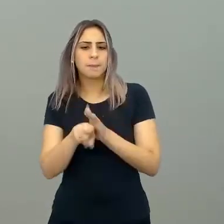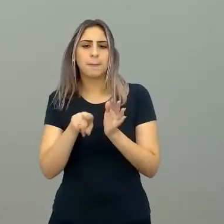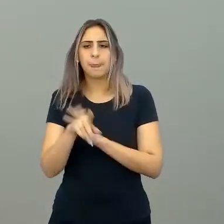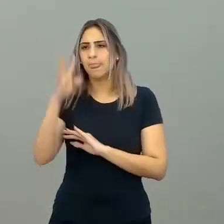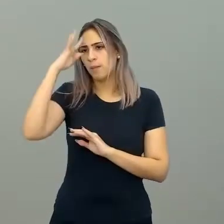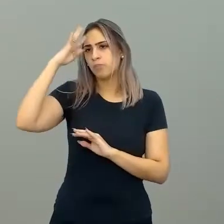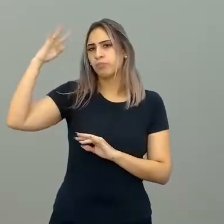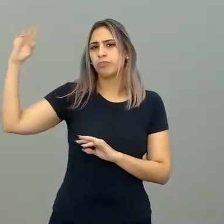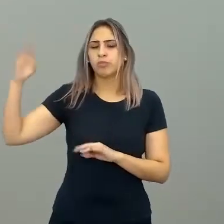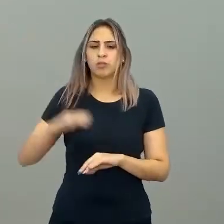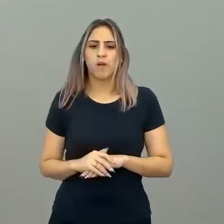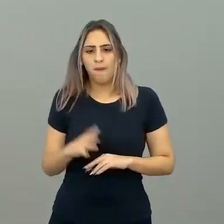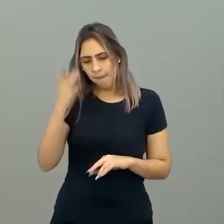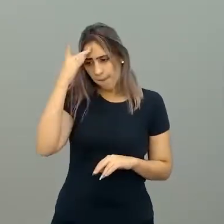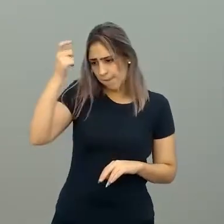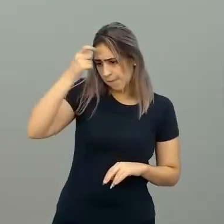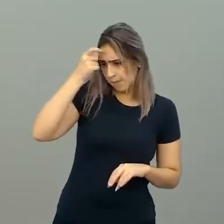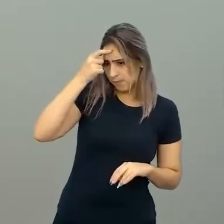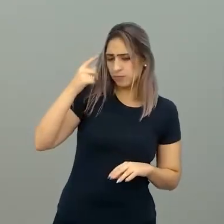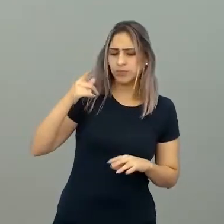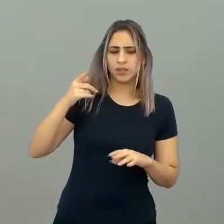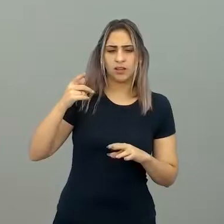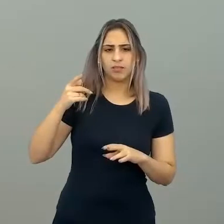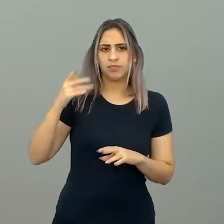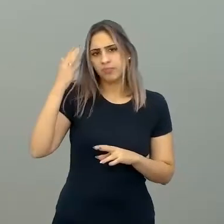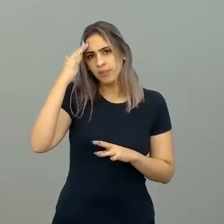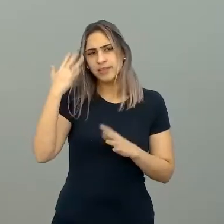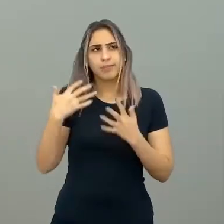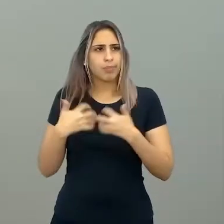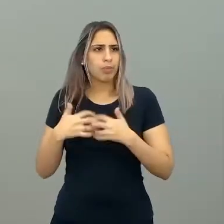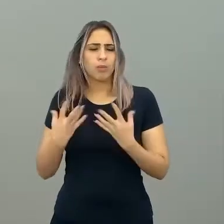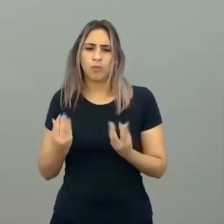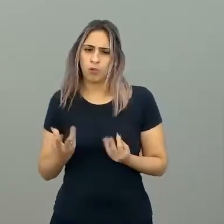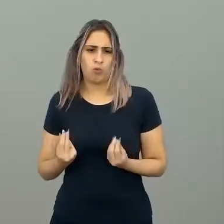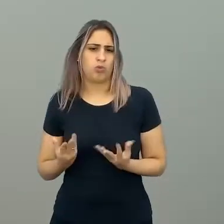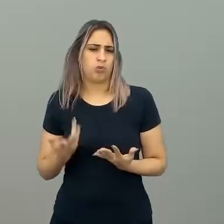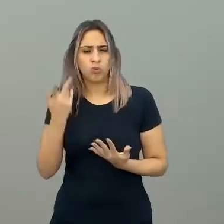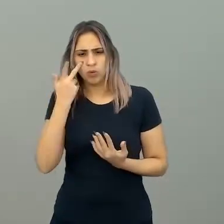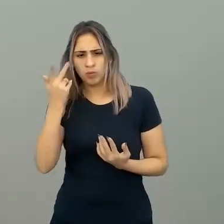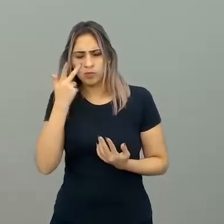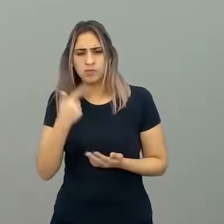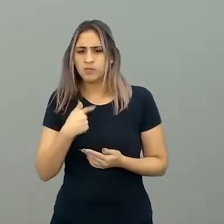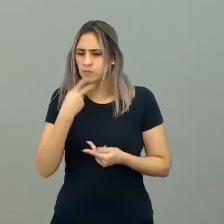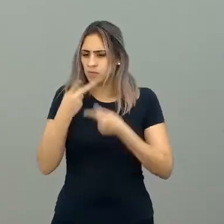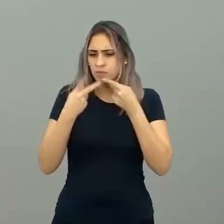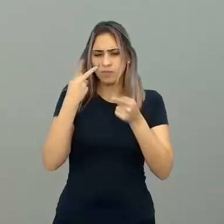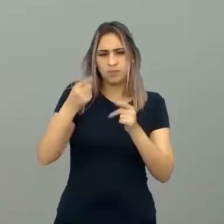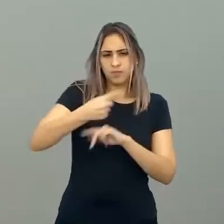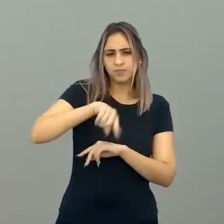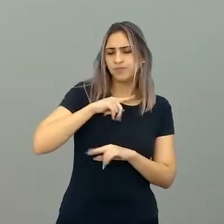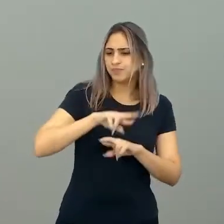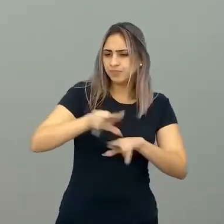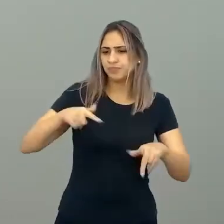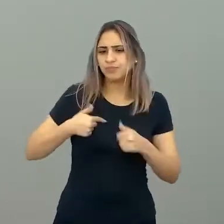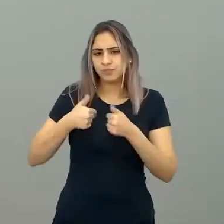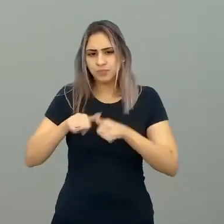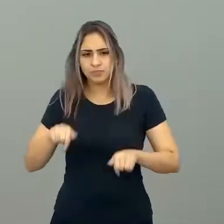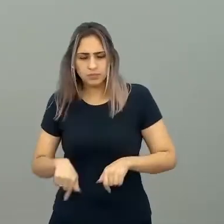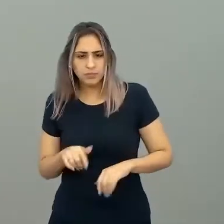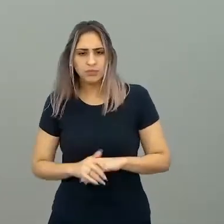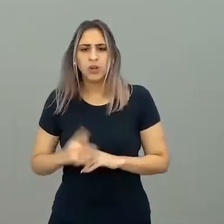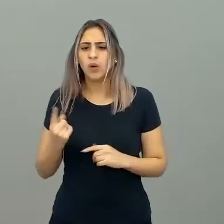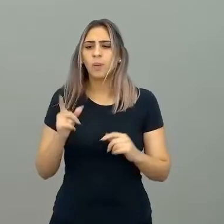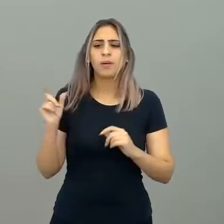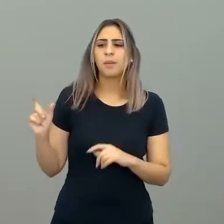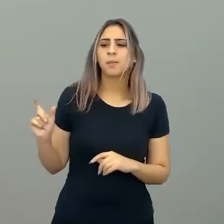minha cabeça. Gente, cabeça falha muito. Tá? Eu, é o que eu falo para vocês. Tem várias vezes que eu fico aqui, ai menino, qual a